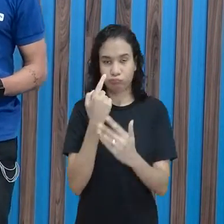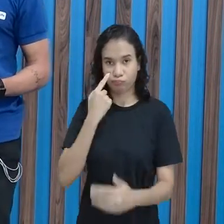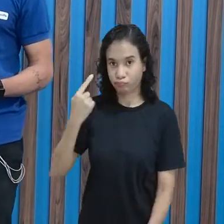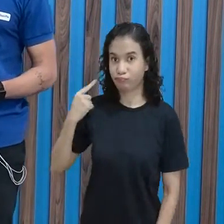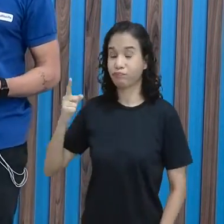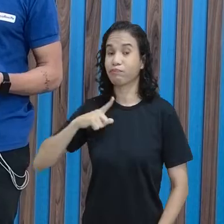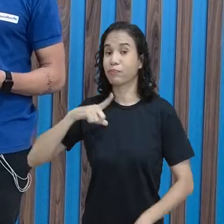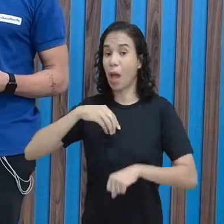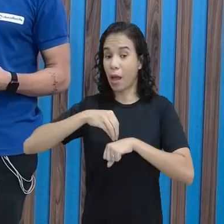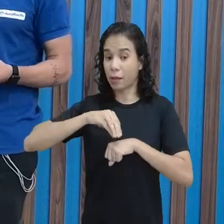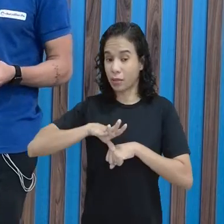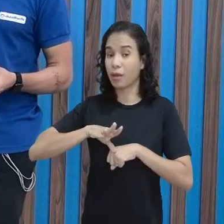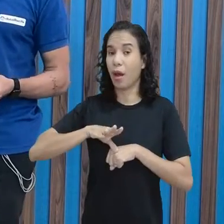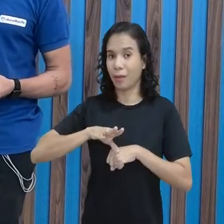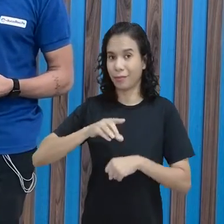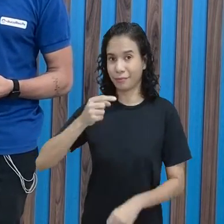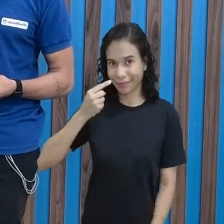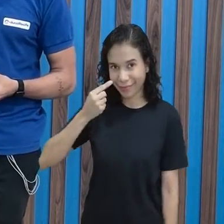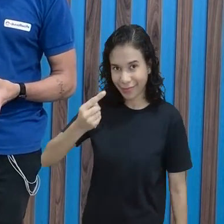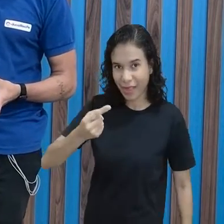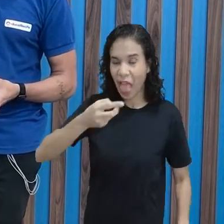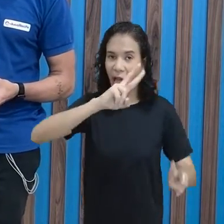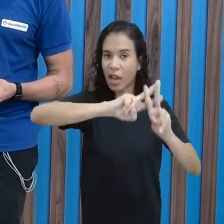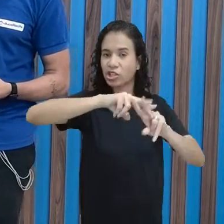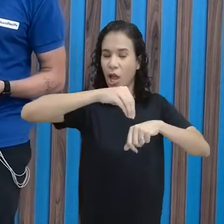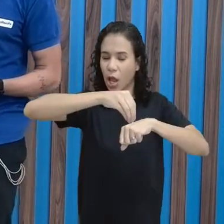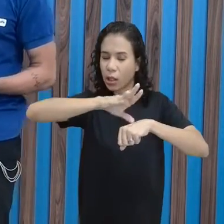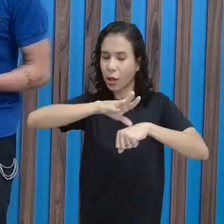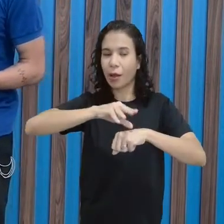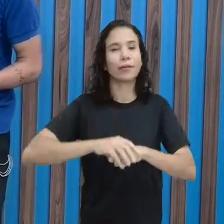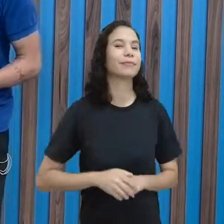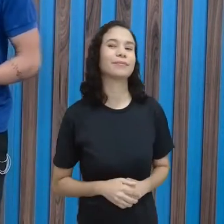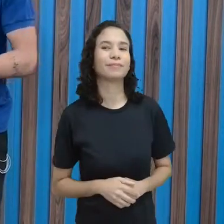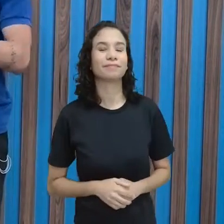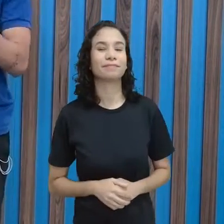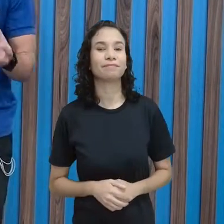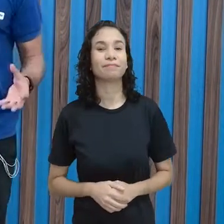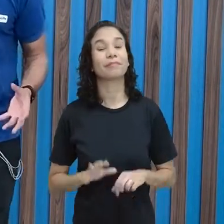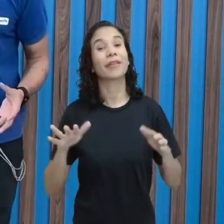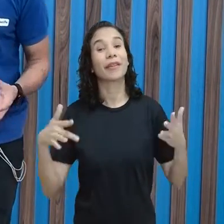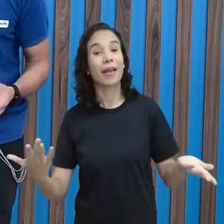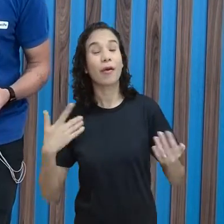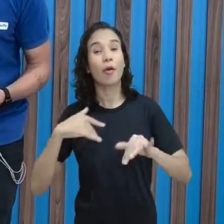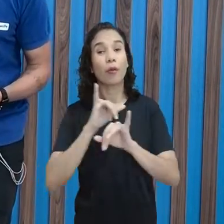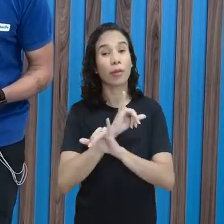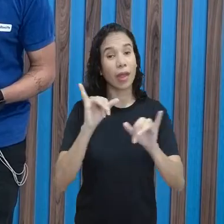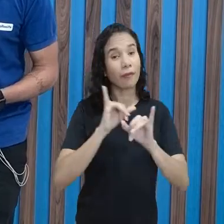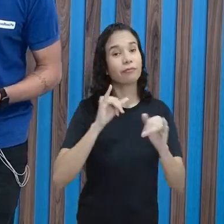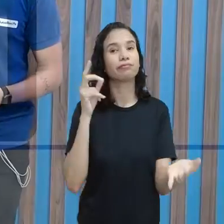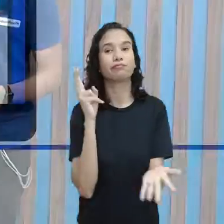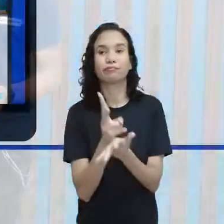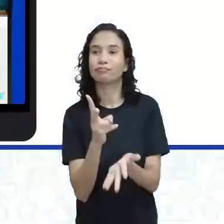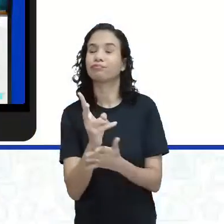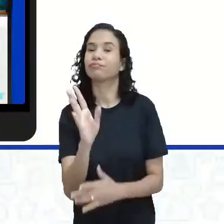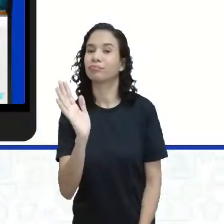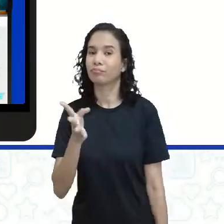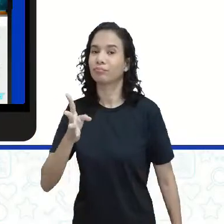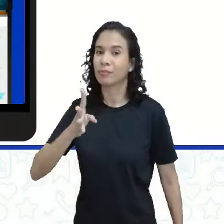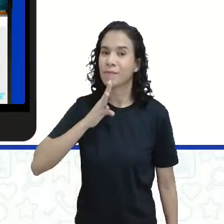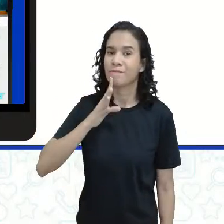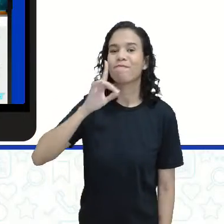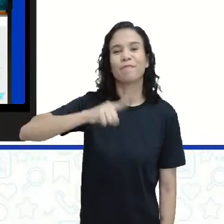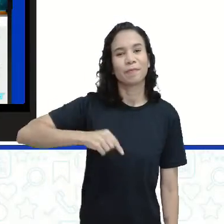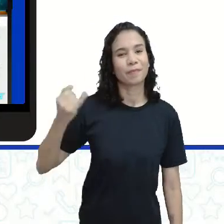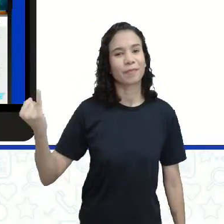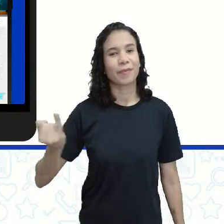Então, fica aí. Fica a dica. Hashtag fica a dica. Os avisos da gente de sempre, que é muito